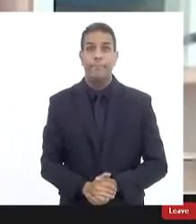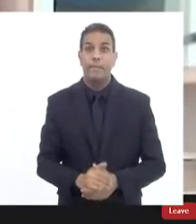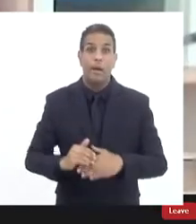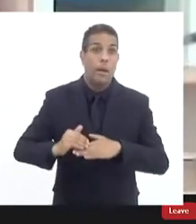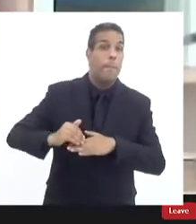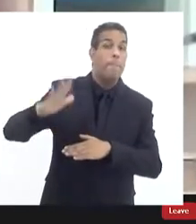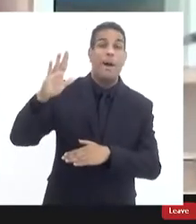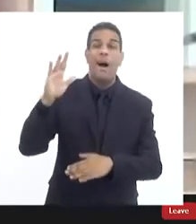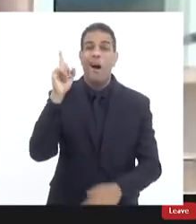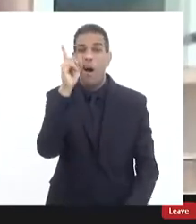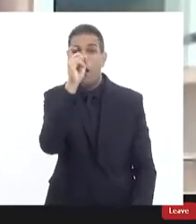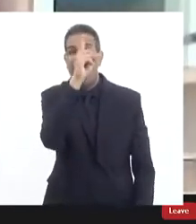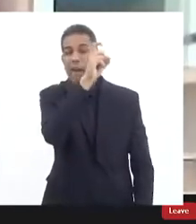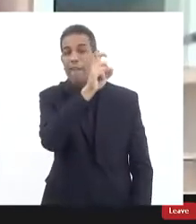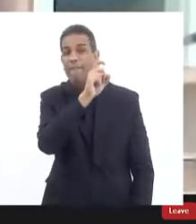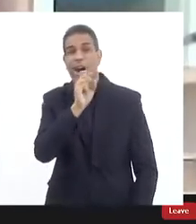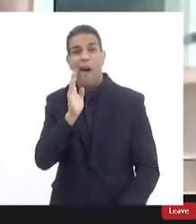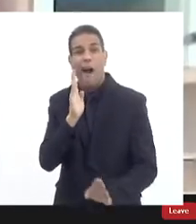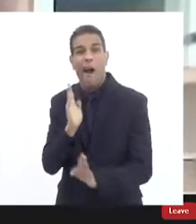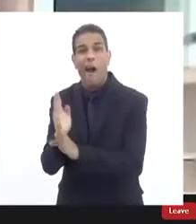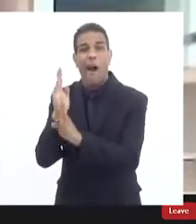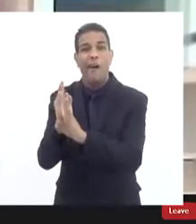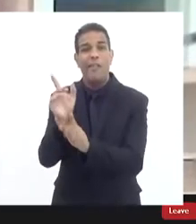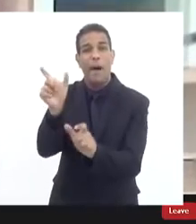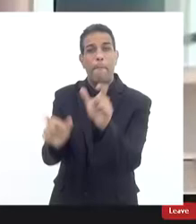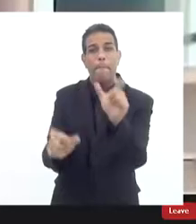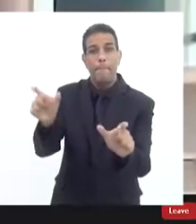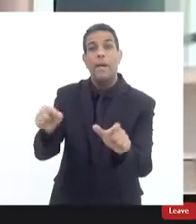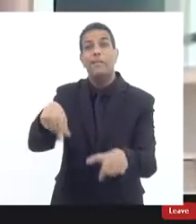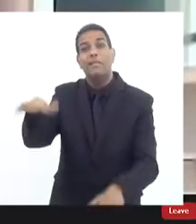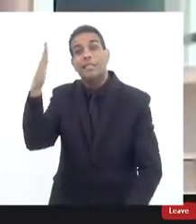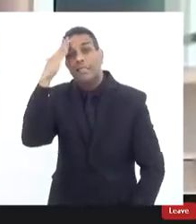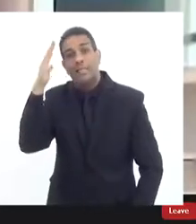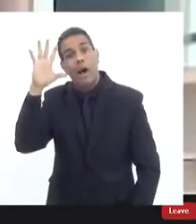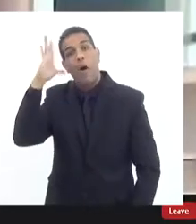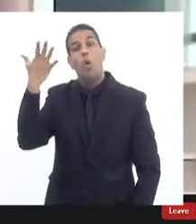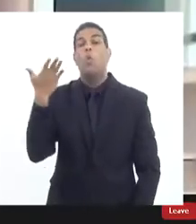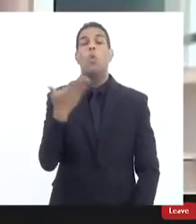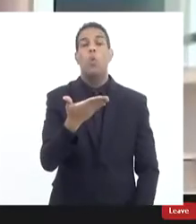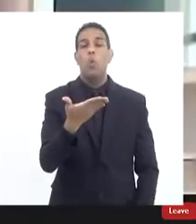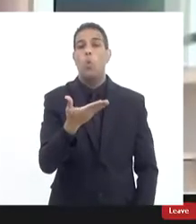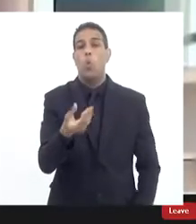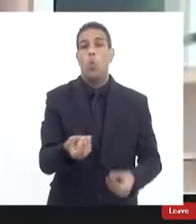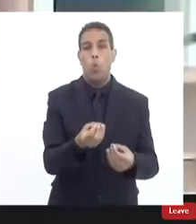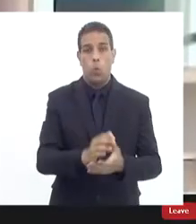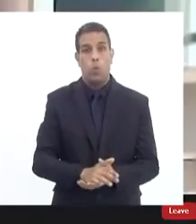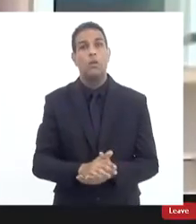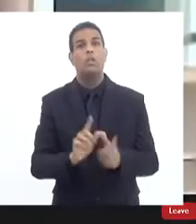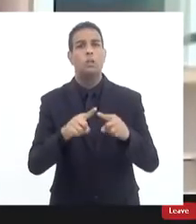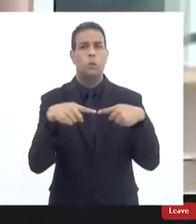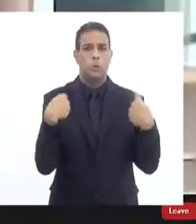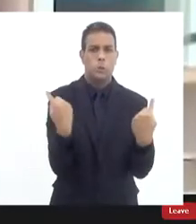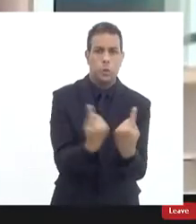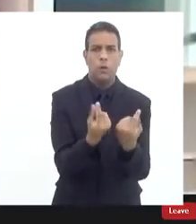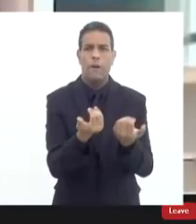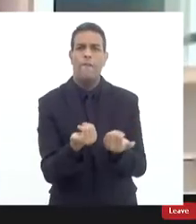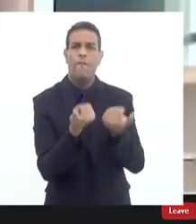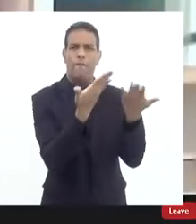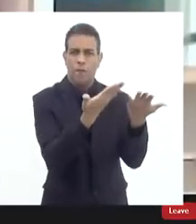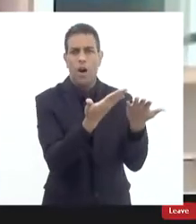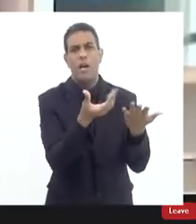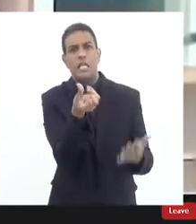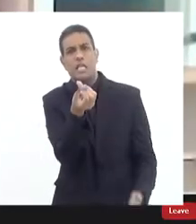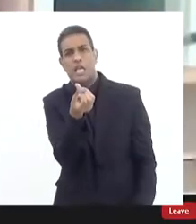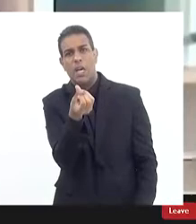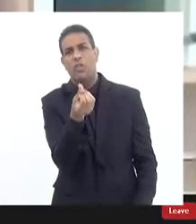dificuldade de investigar investigar casos como esses foram feitas reuniões de trabalhos externas seis reuniões no